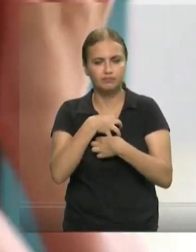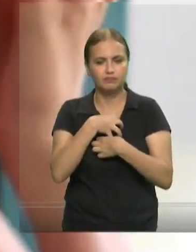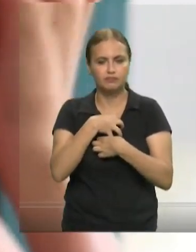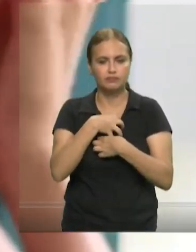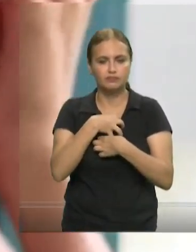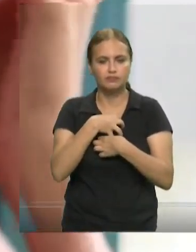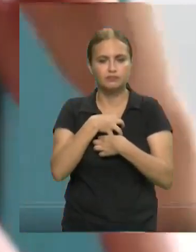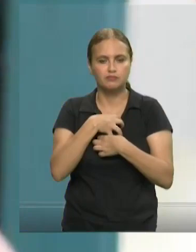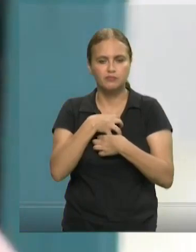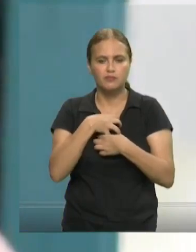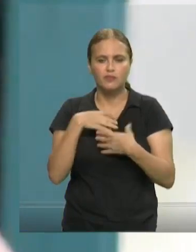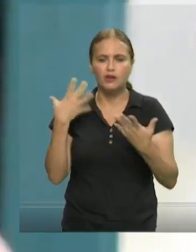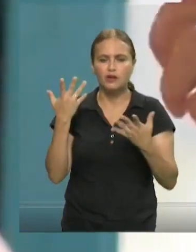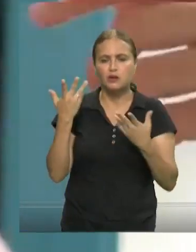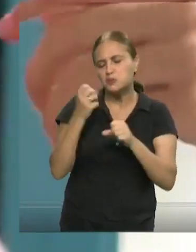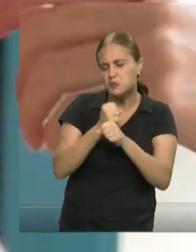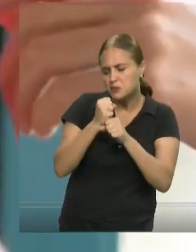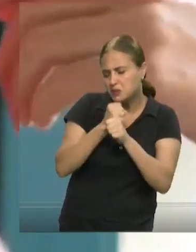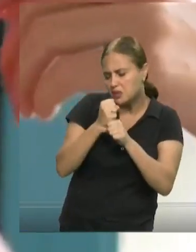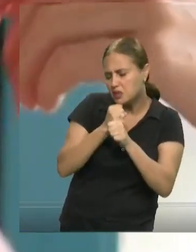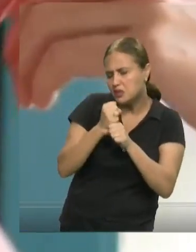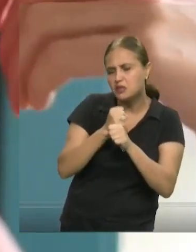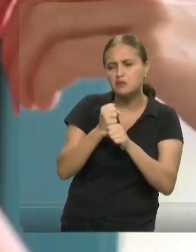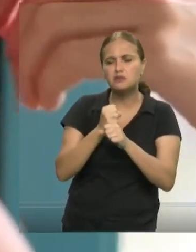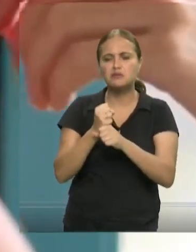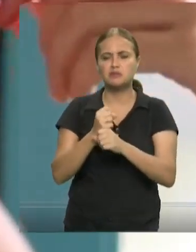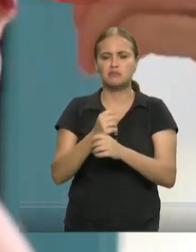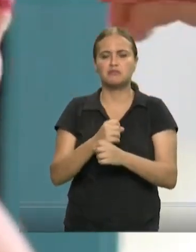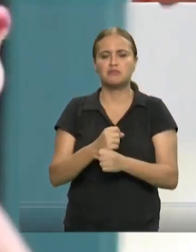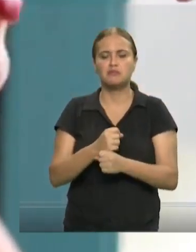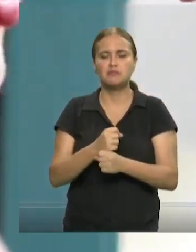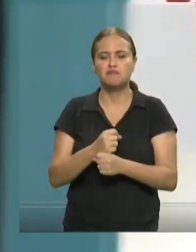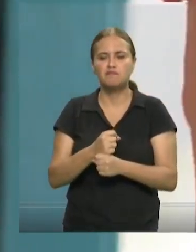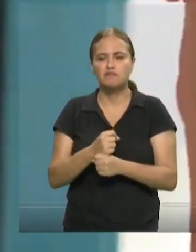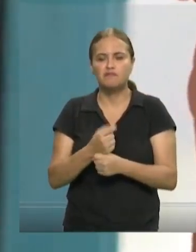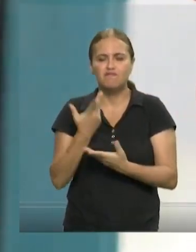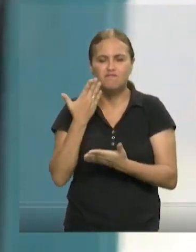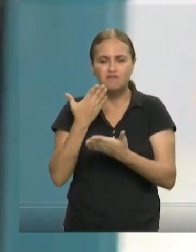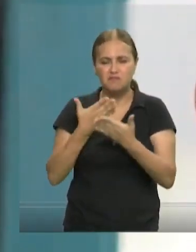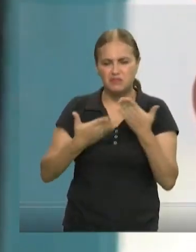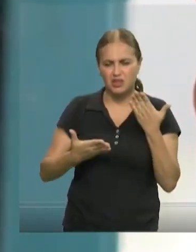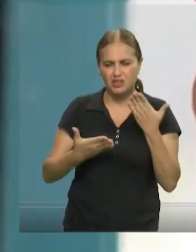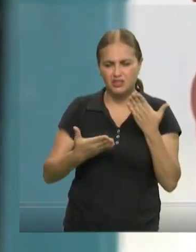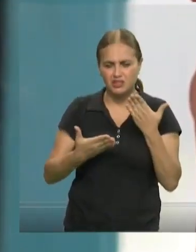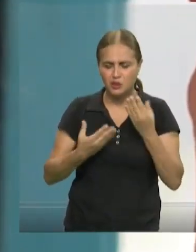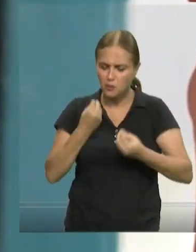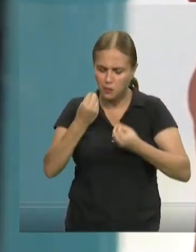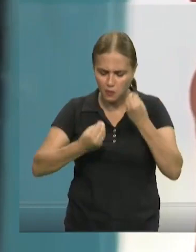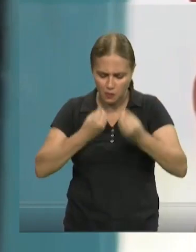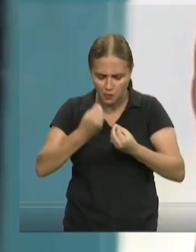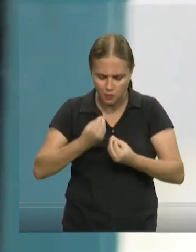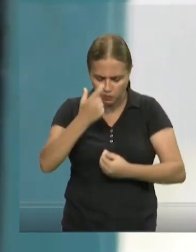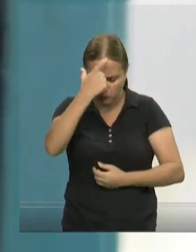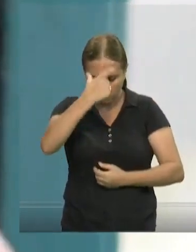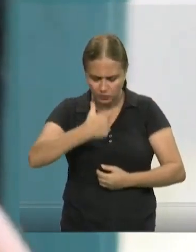Com o tempo, sobretudo nos últimos anos, eu perdi o jeito de ser gente. Não sei